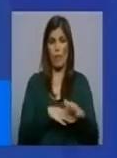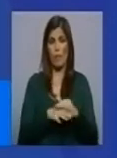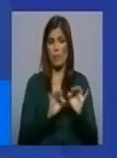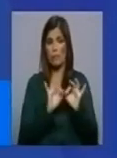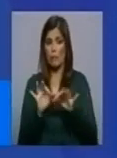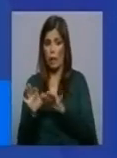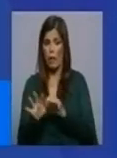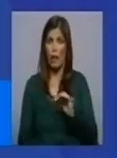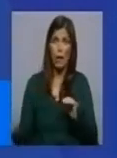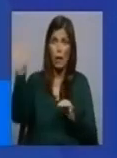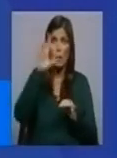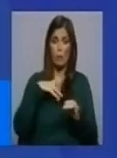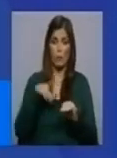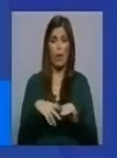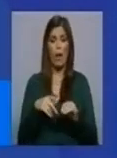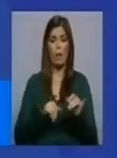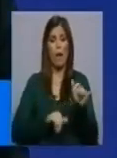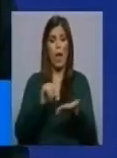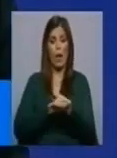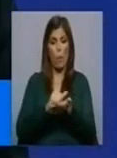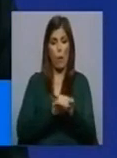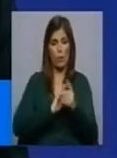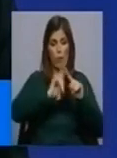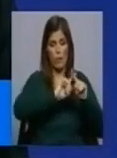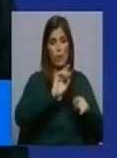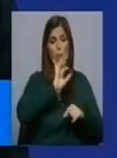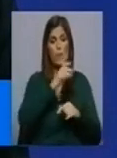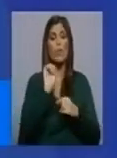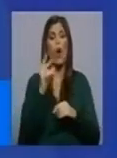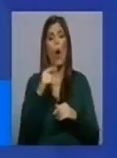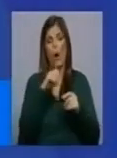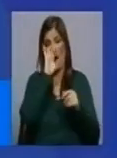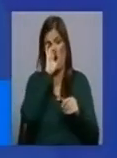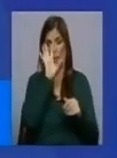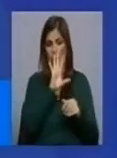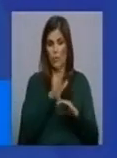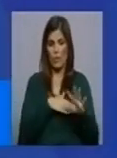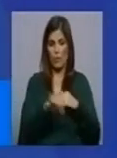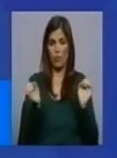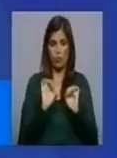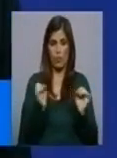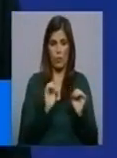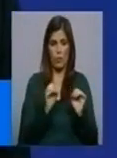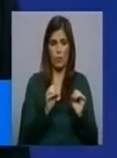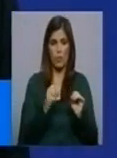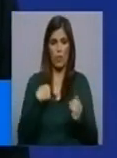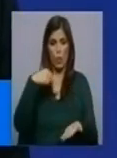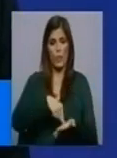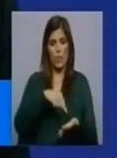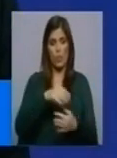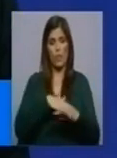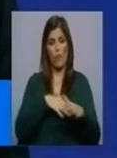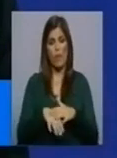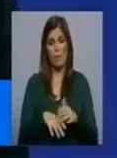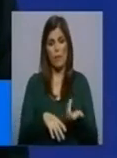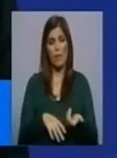em todo o país? Estou a pensar nos vários aeroportos do país, ou surpreendi-o se não o fizesse? Eu exijo que o faça de uma forma